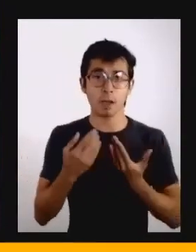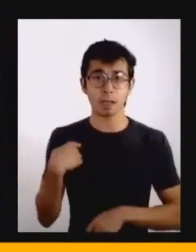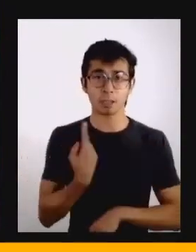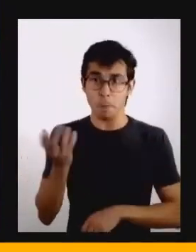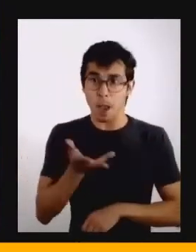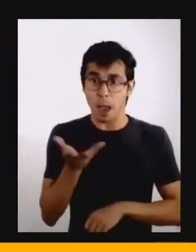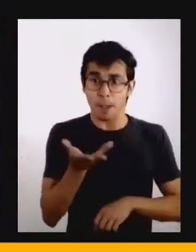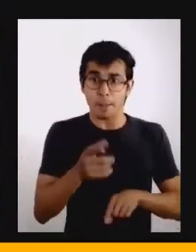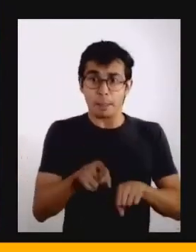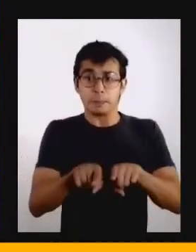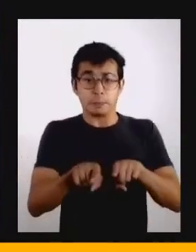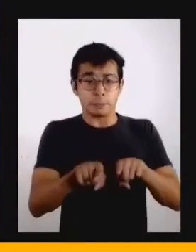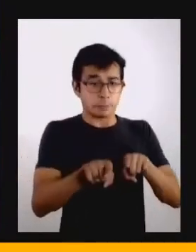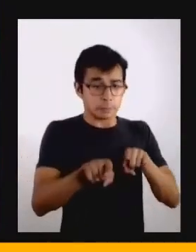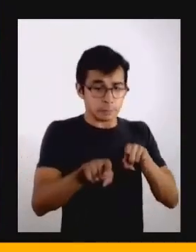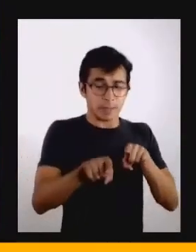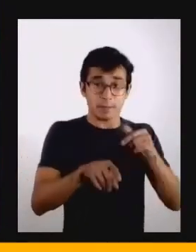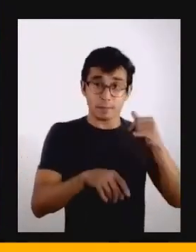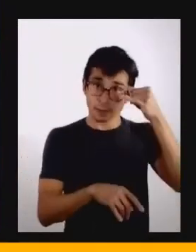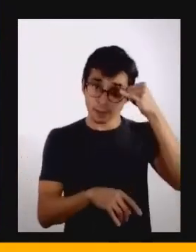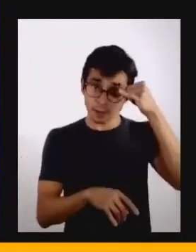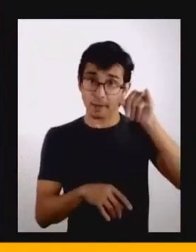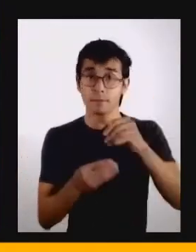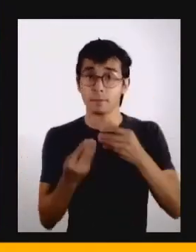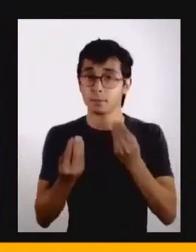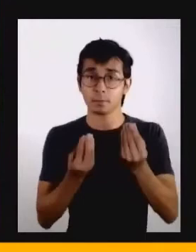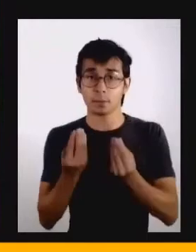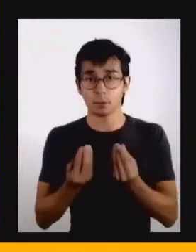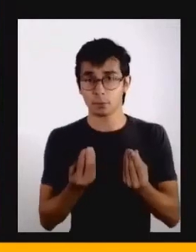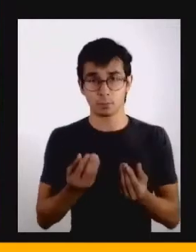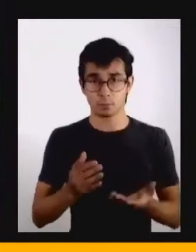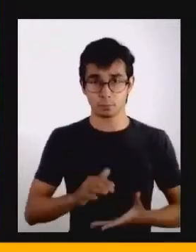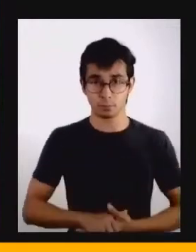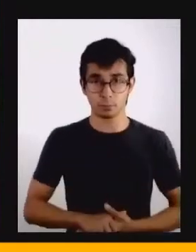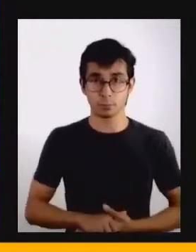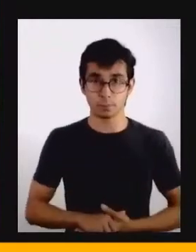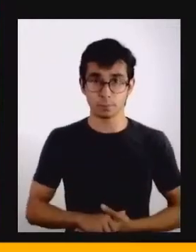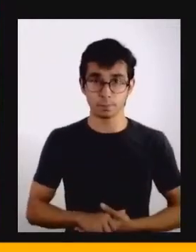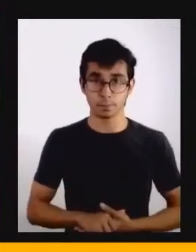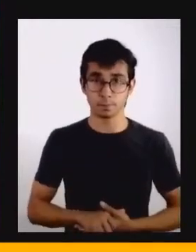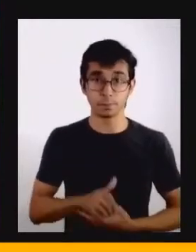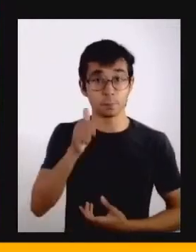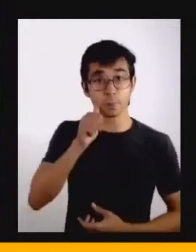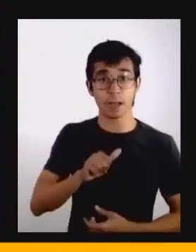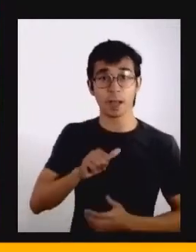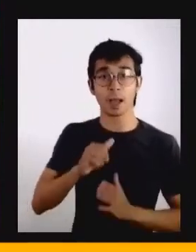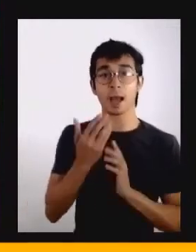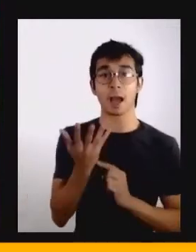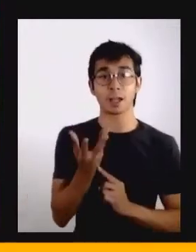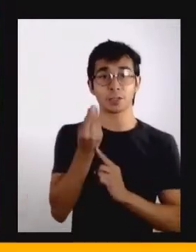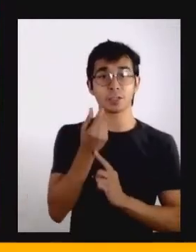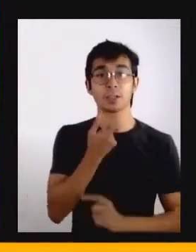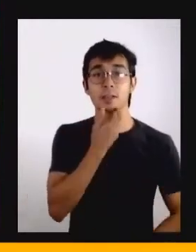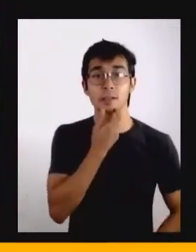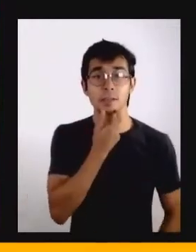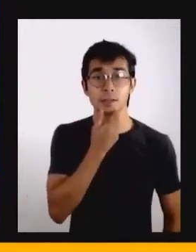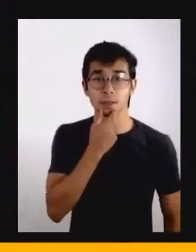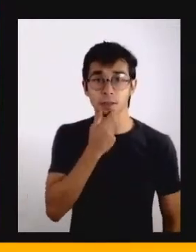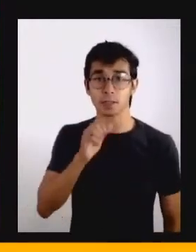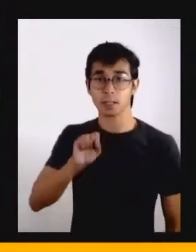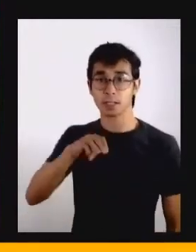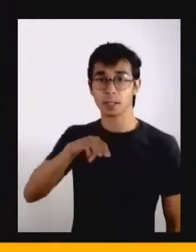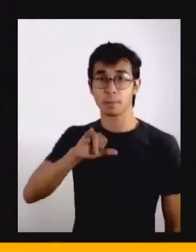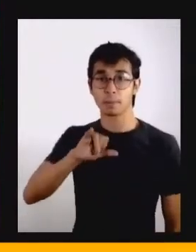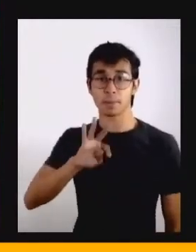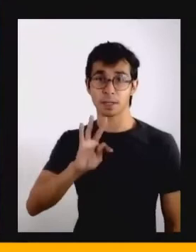da descrónia ou dessincronia para o que a designer e artista londrina Elga Schmidt, inspirada pela